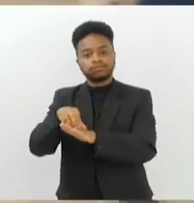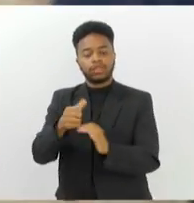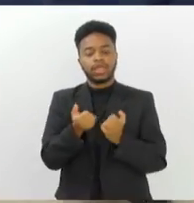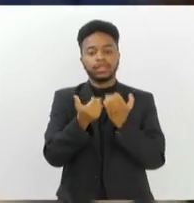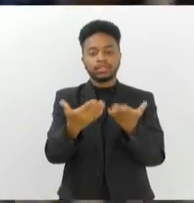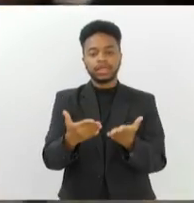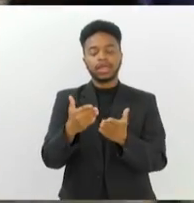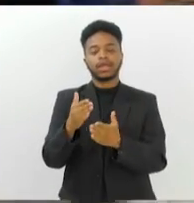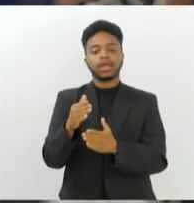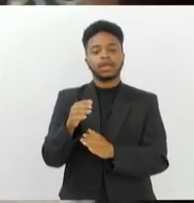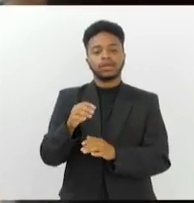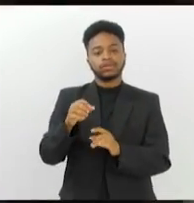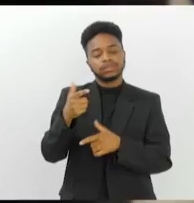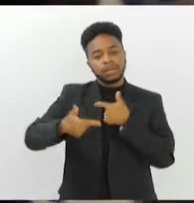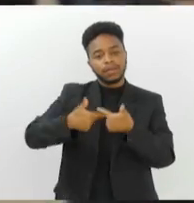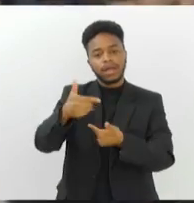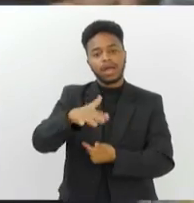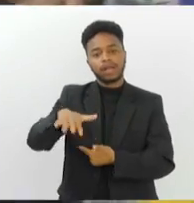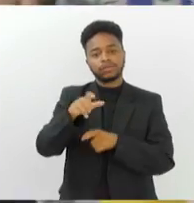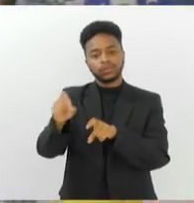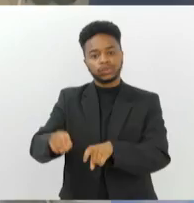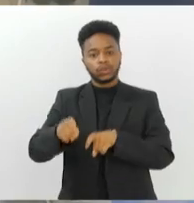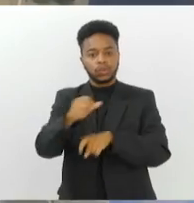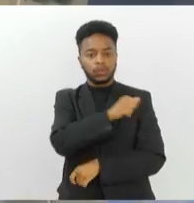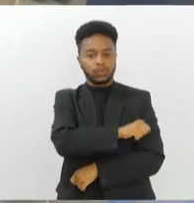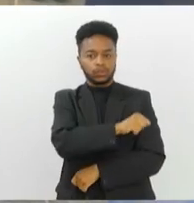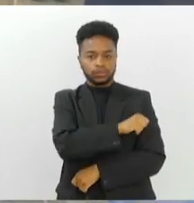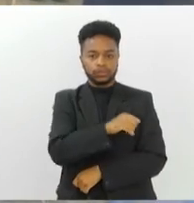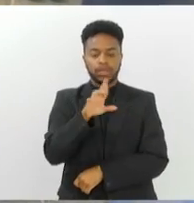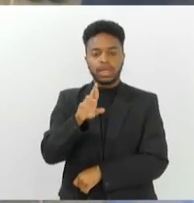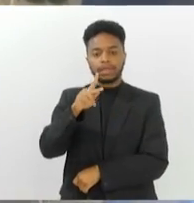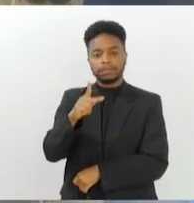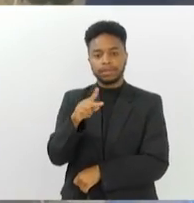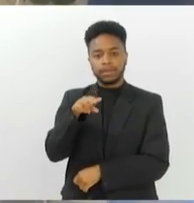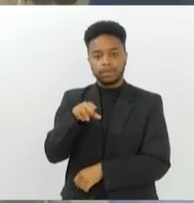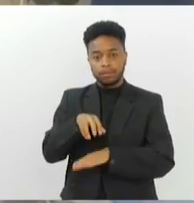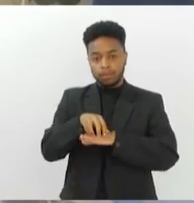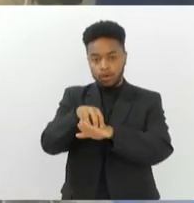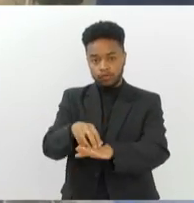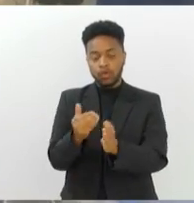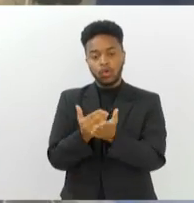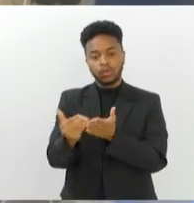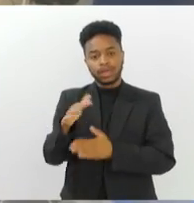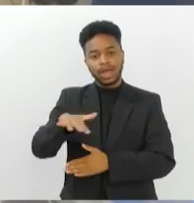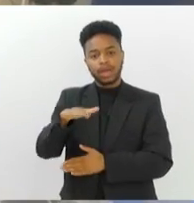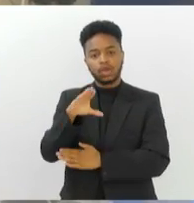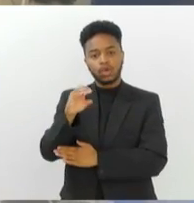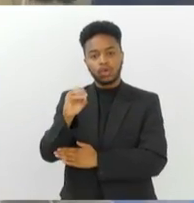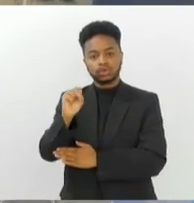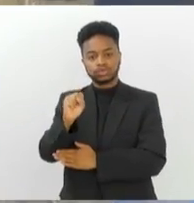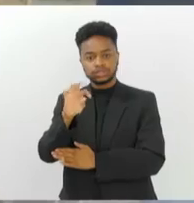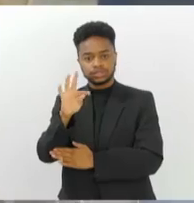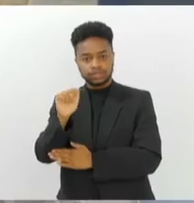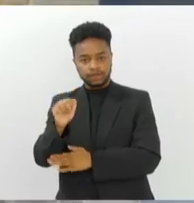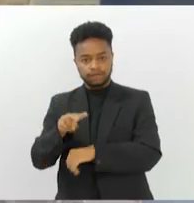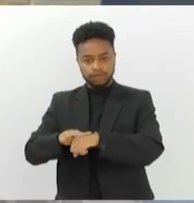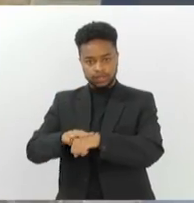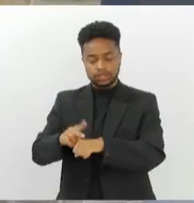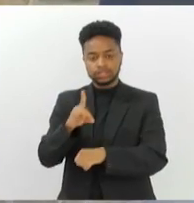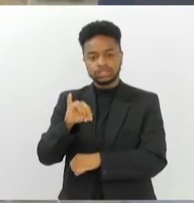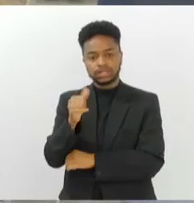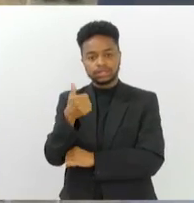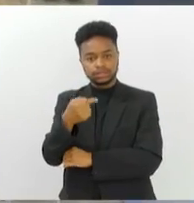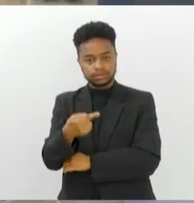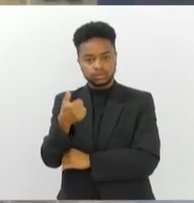previdenciários aos segurados pelo interior fluminense, o RP Móvel, que começará pela Costa Verde. Nos dias 17, 18 e